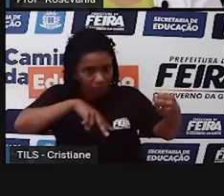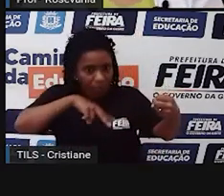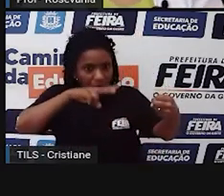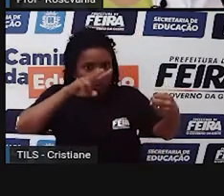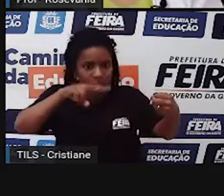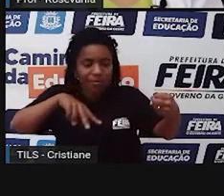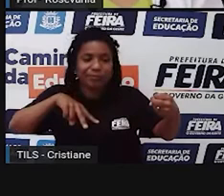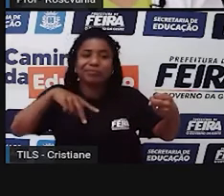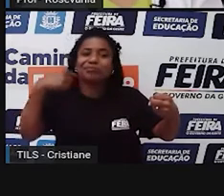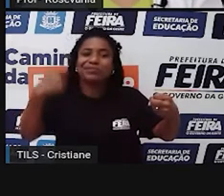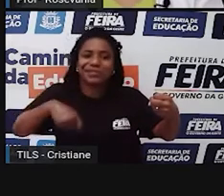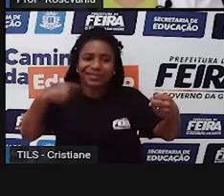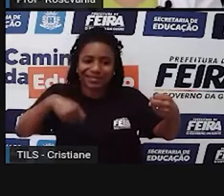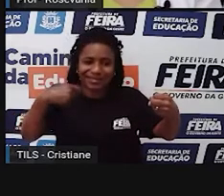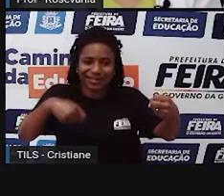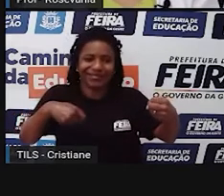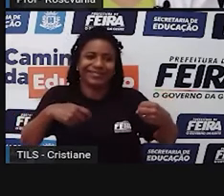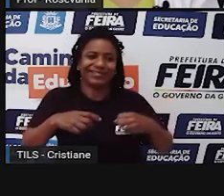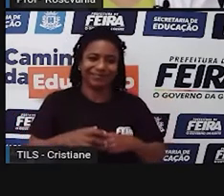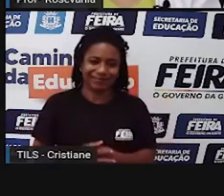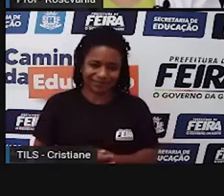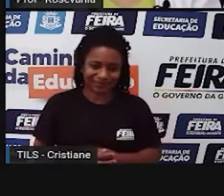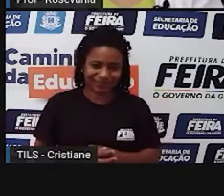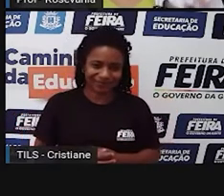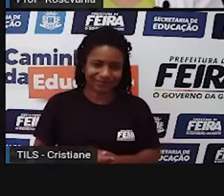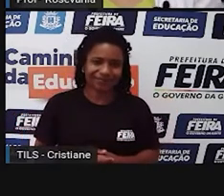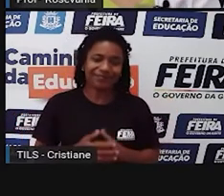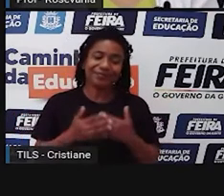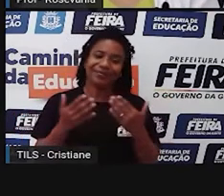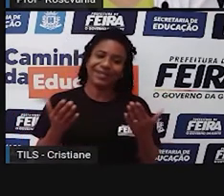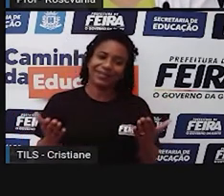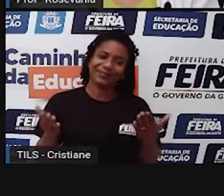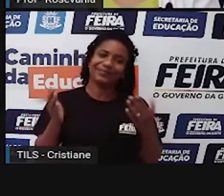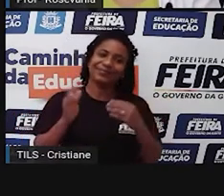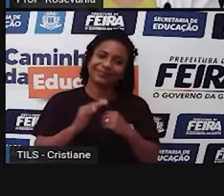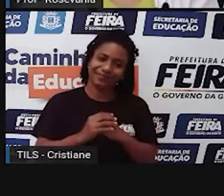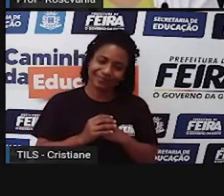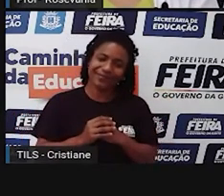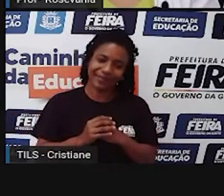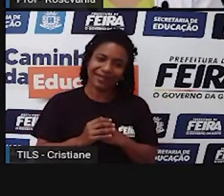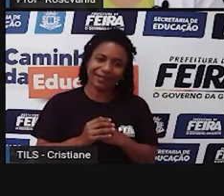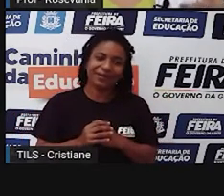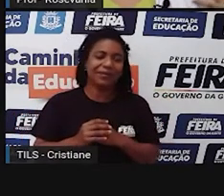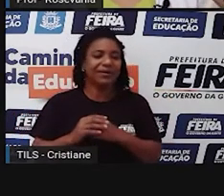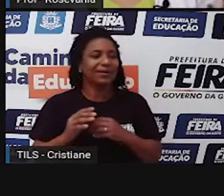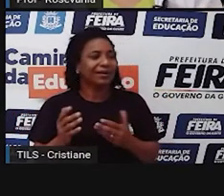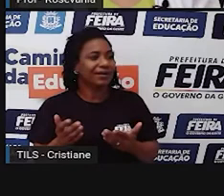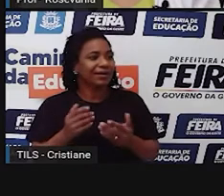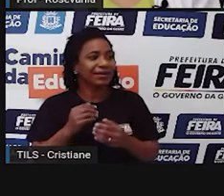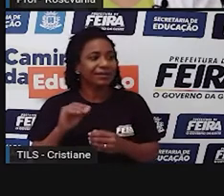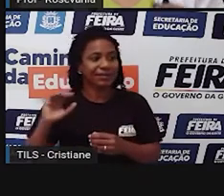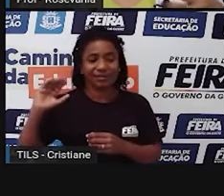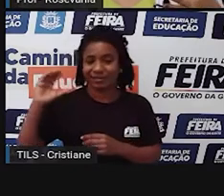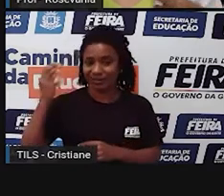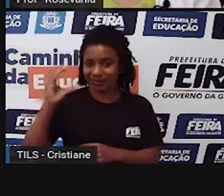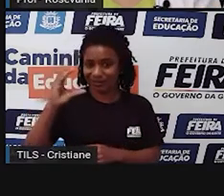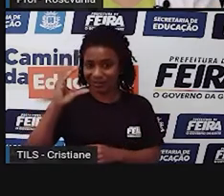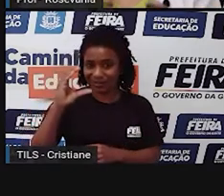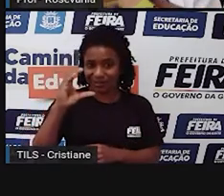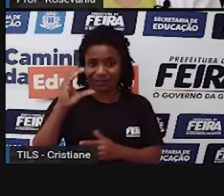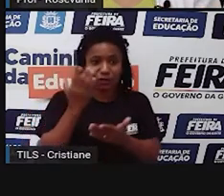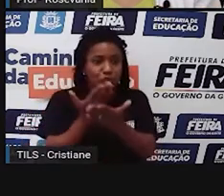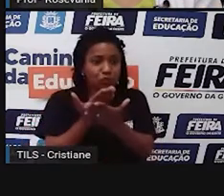essa necessidade também. Então, a ciência, né, vamos falar da ciência cartográfica, o que é isso? É um